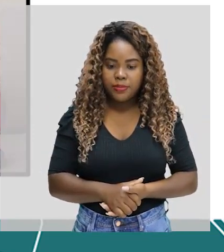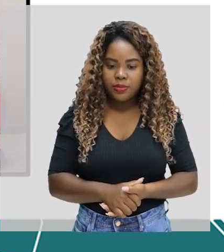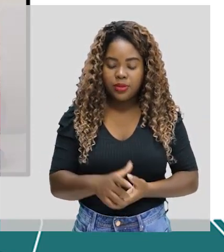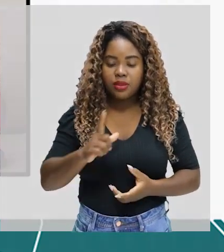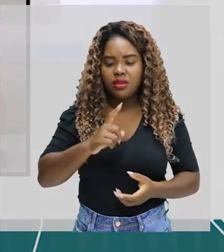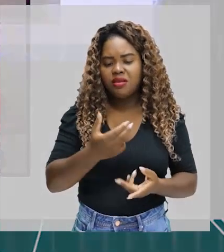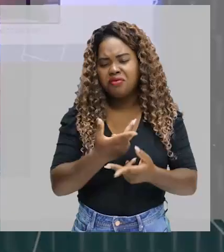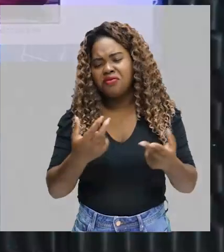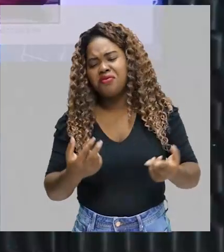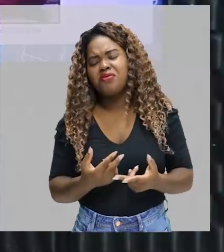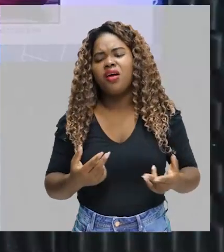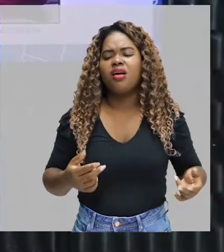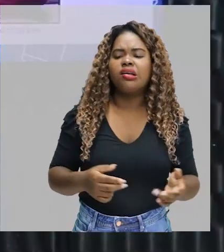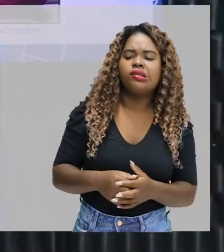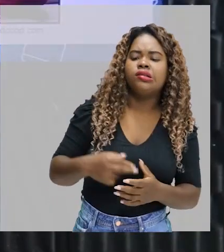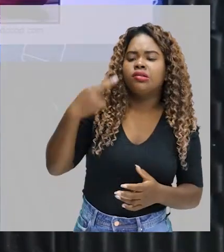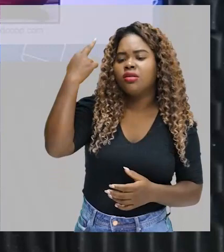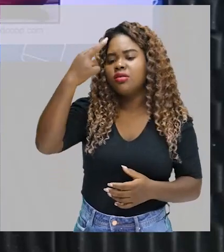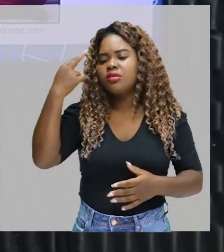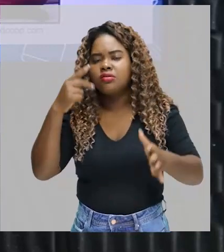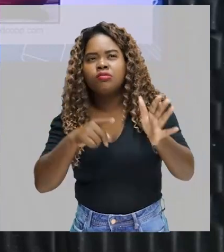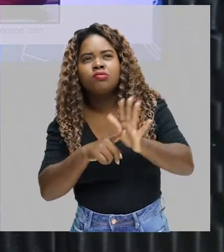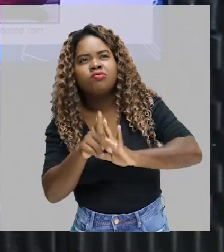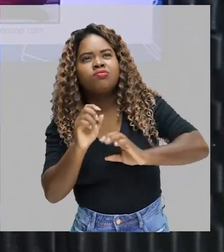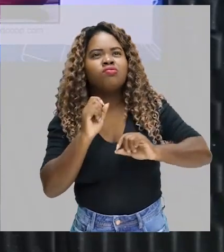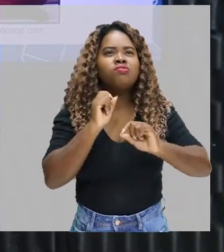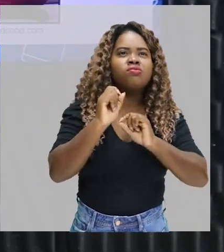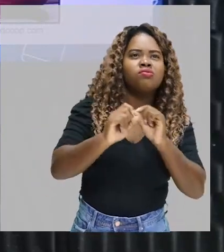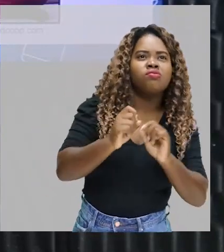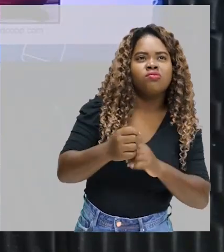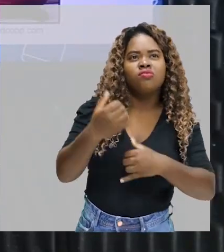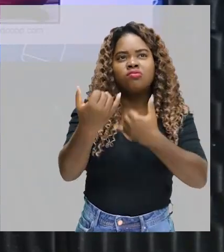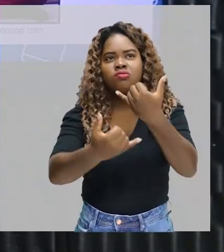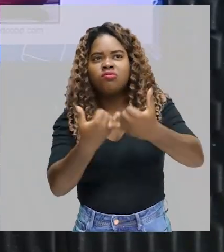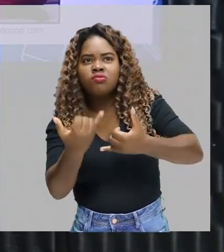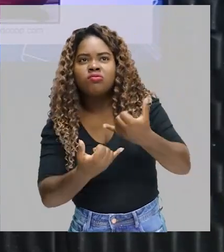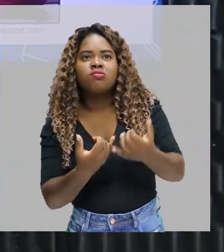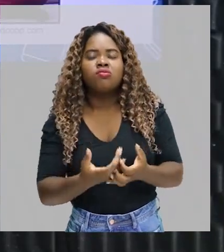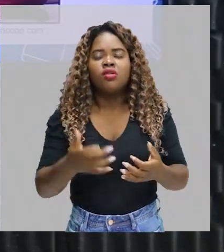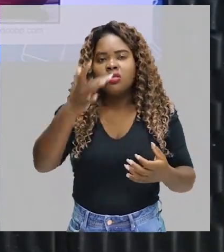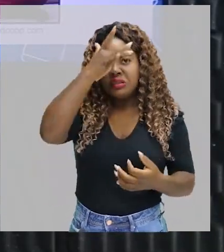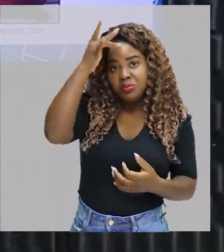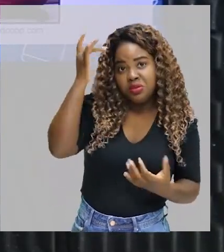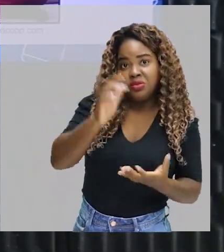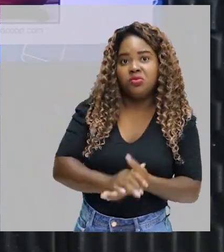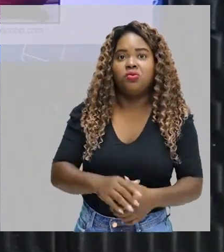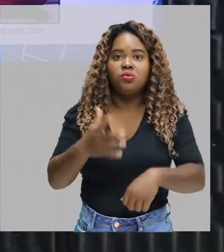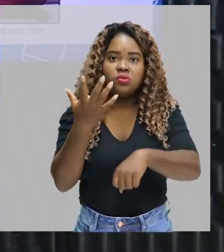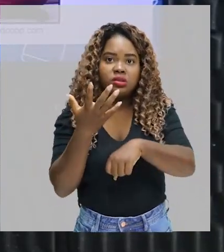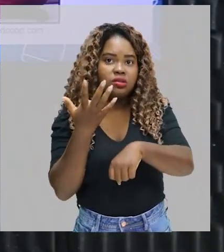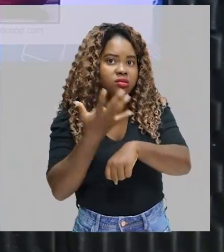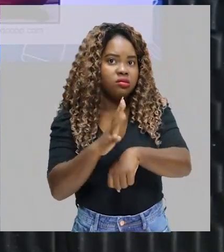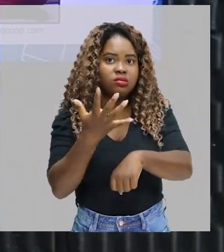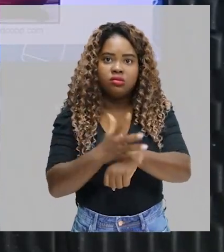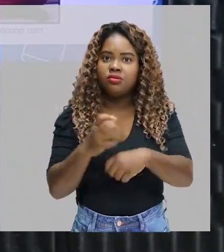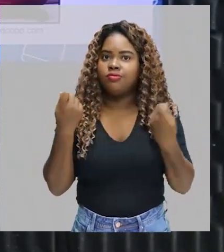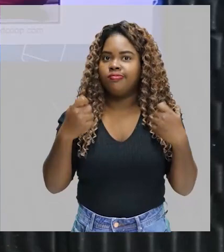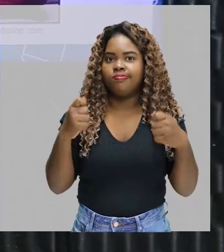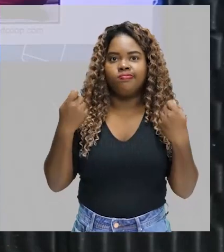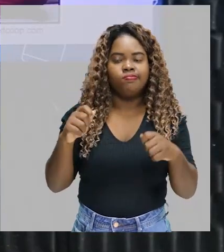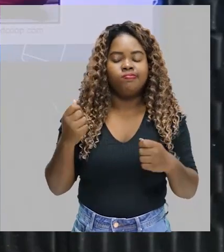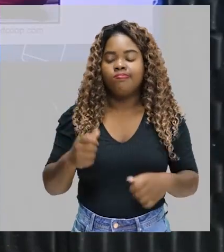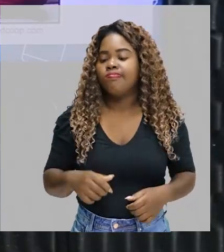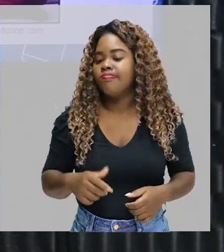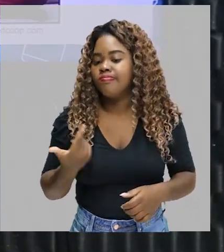muitos questionamentos em relação aos jogos, ao sedentarismo. Alguns jogos já existem com o